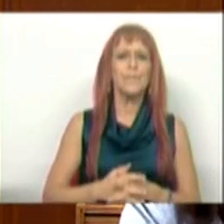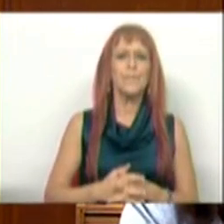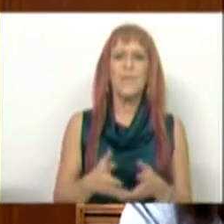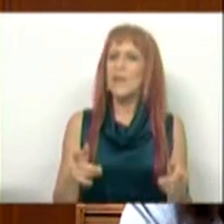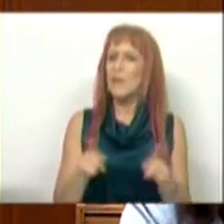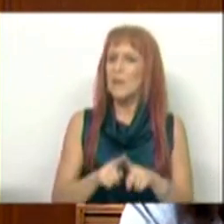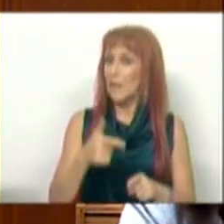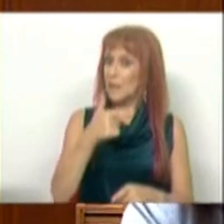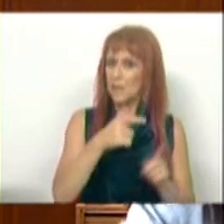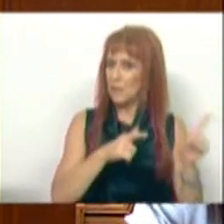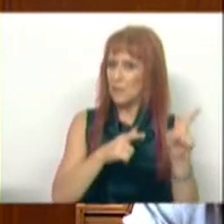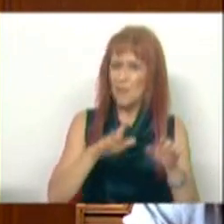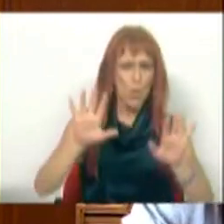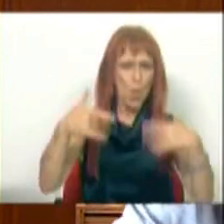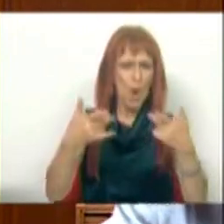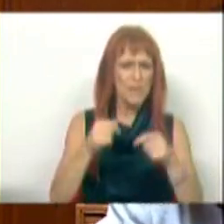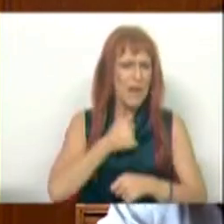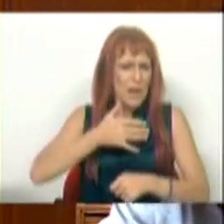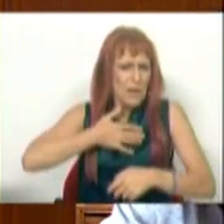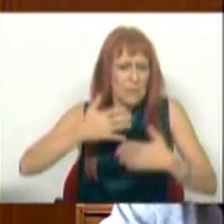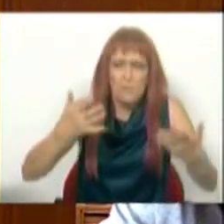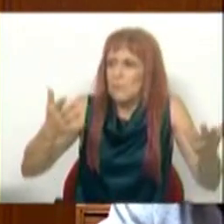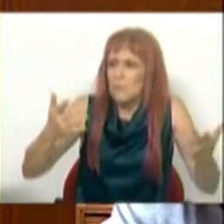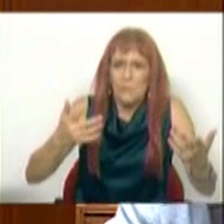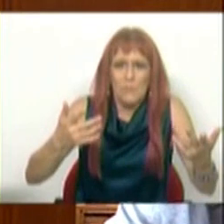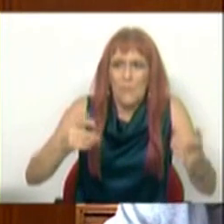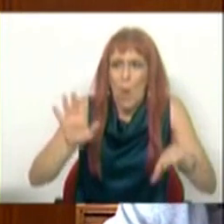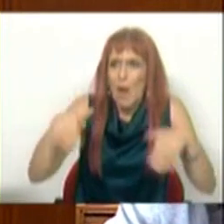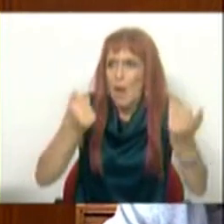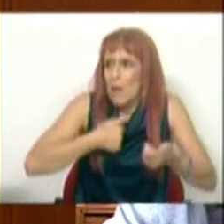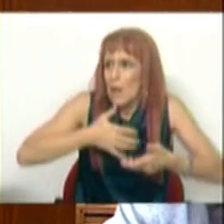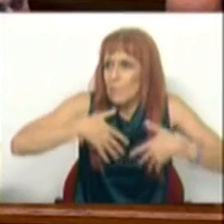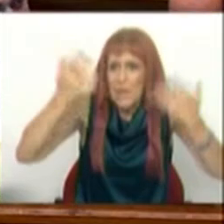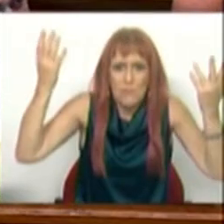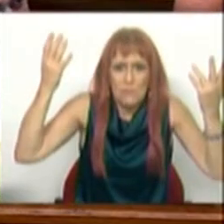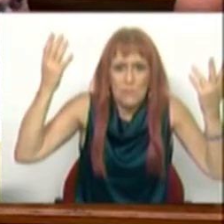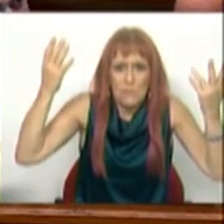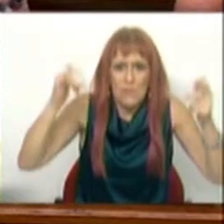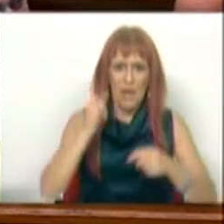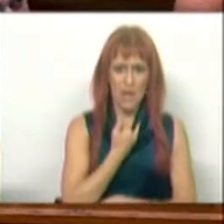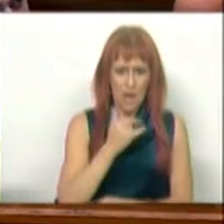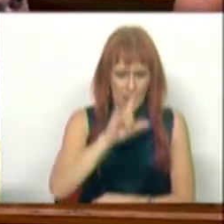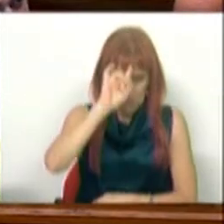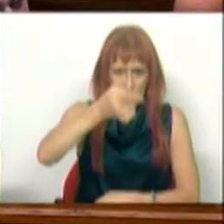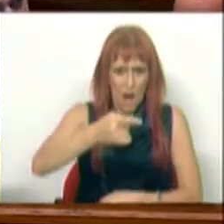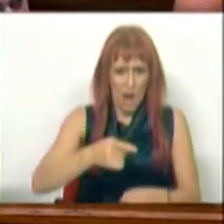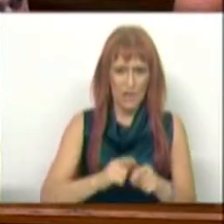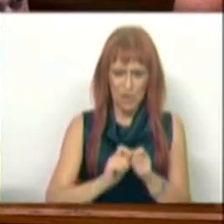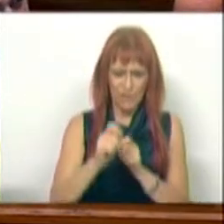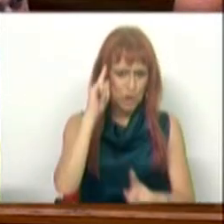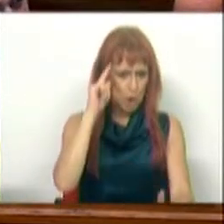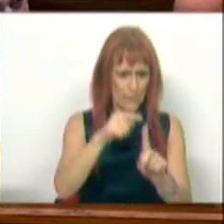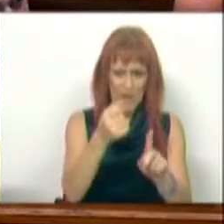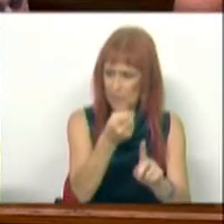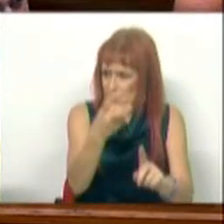Nem na TAP, como em qualquer empresa, como em qualquer empresa, a IEL sabe que são definidos